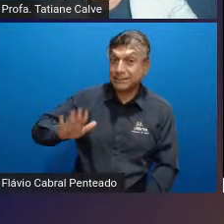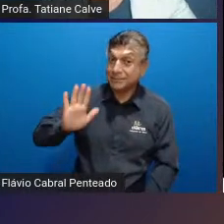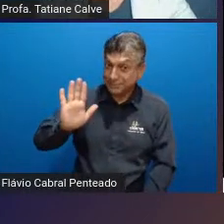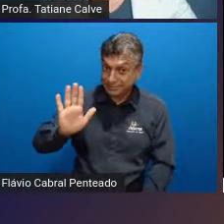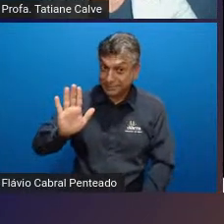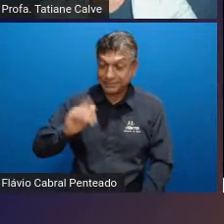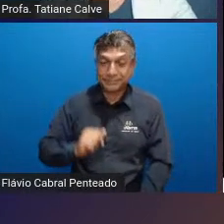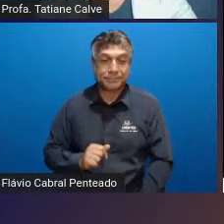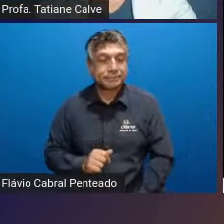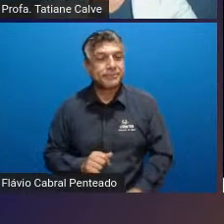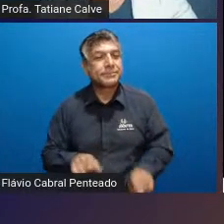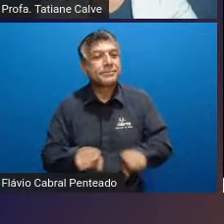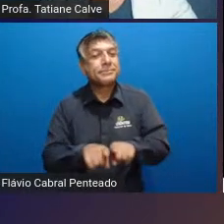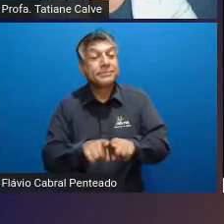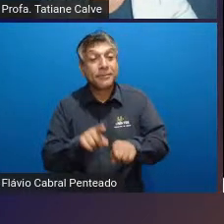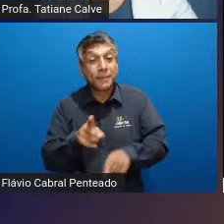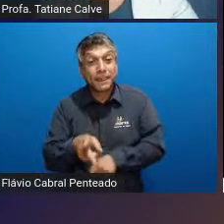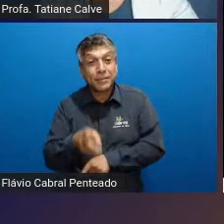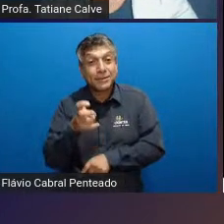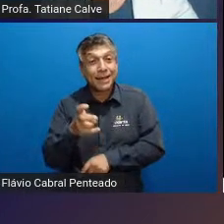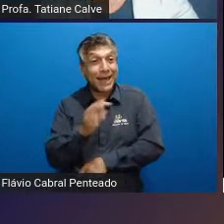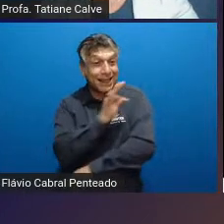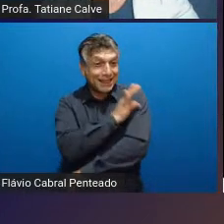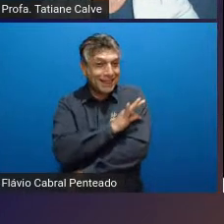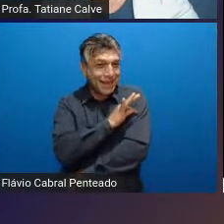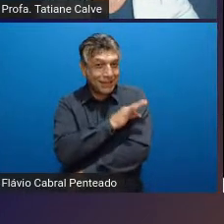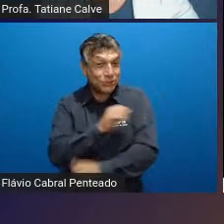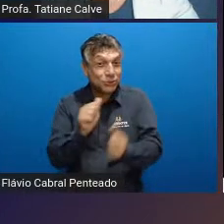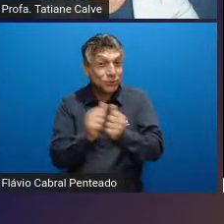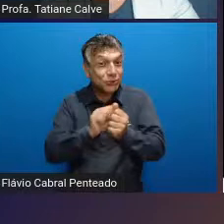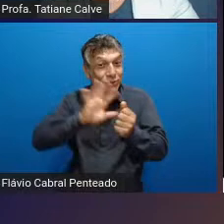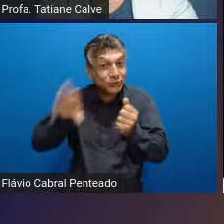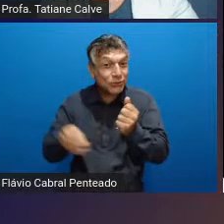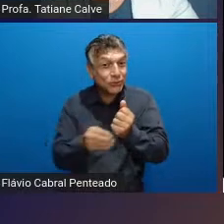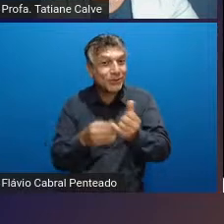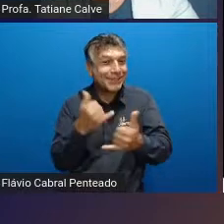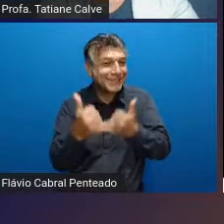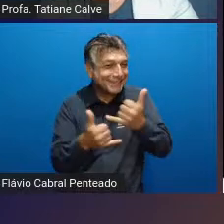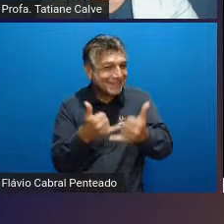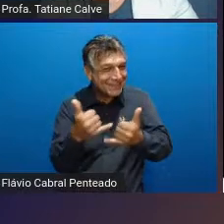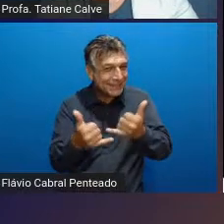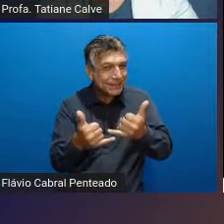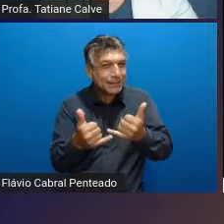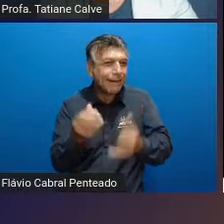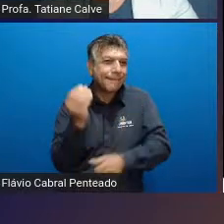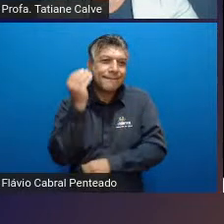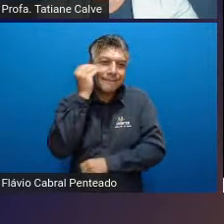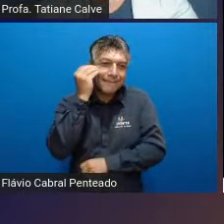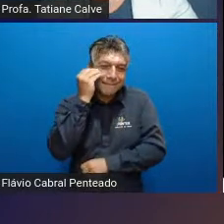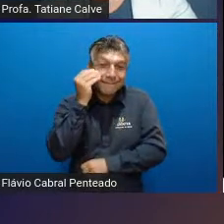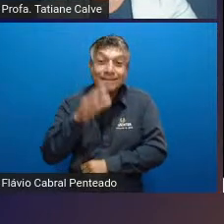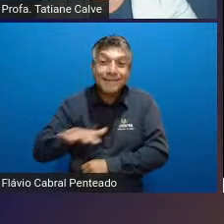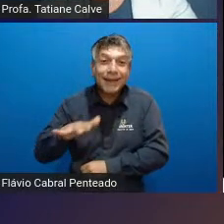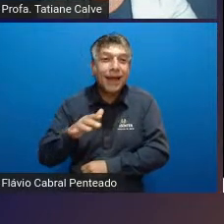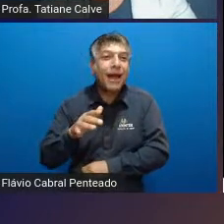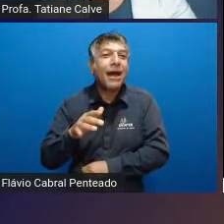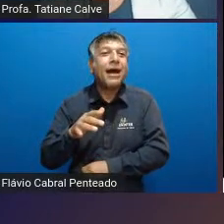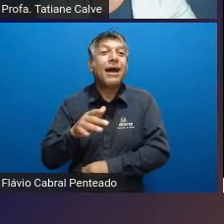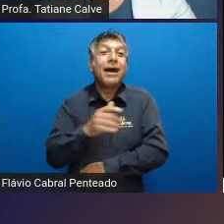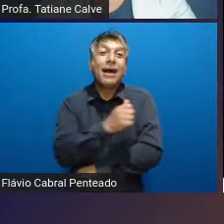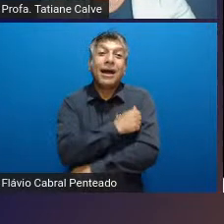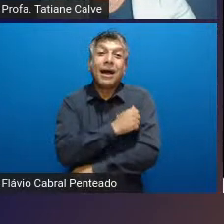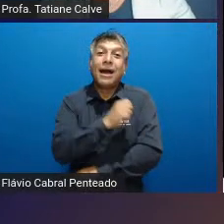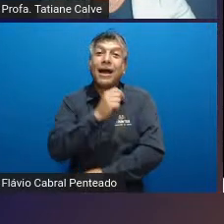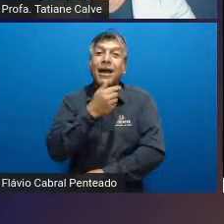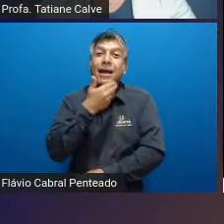identificou-se que o ensino da técnica conciliado à ludicidade oportuniza os alunos compreenderem melhor